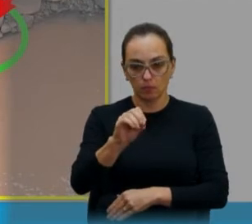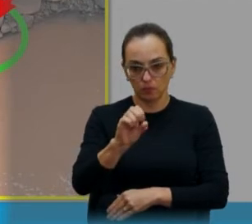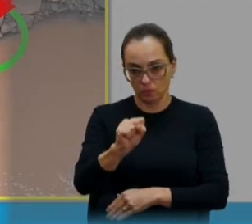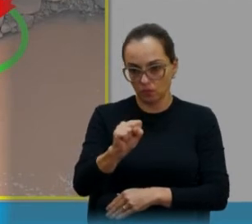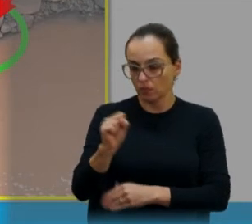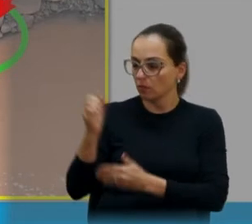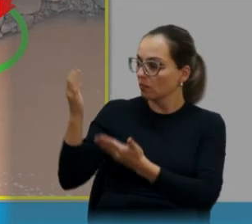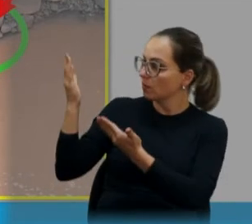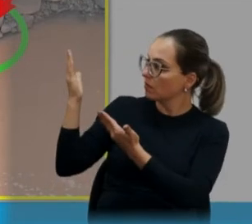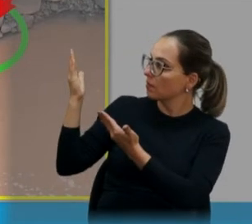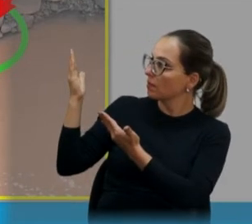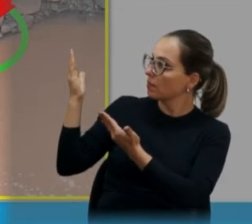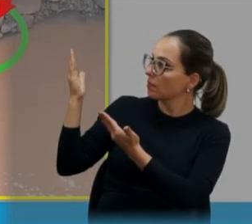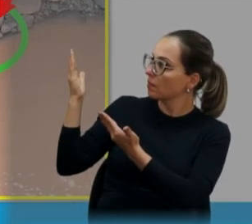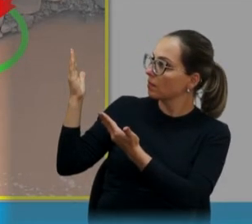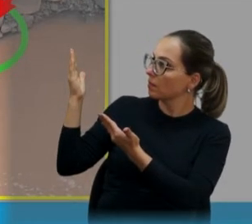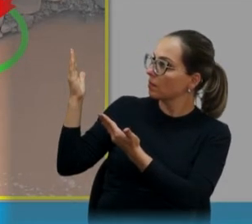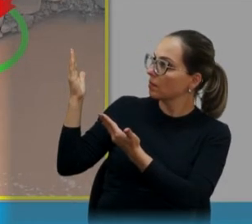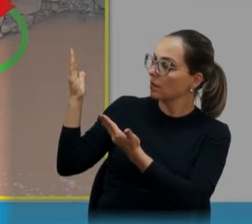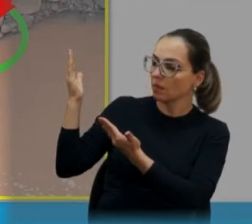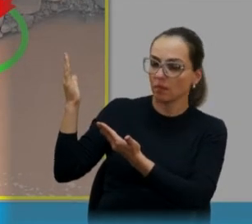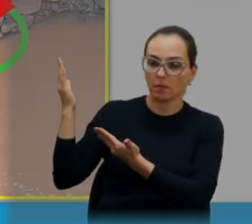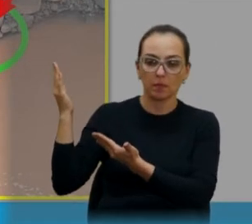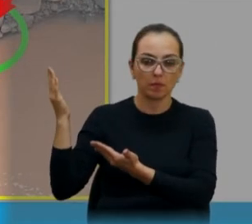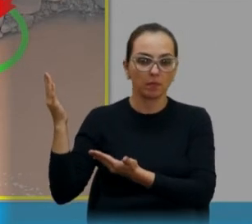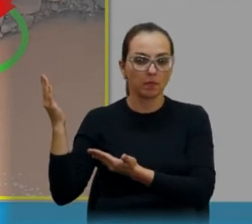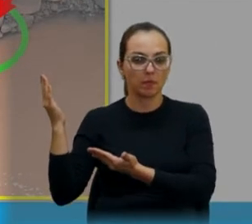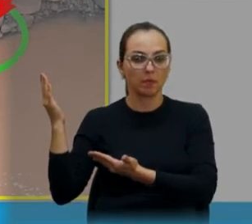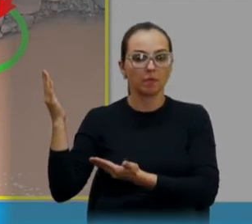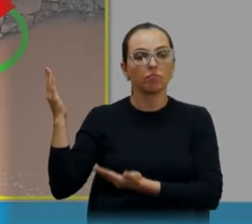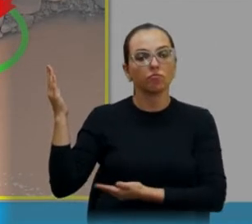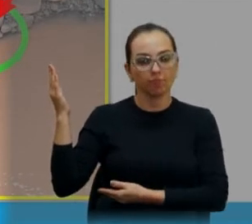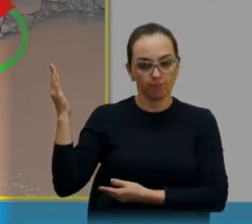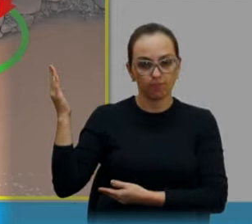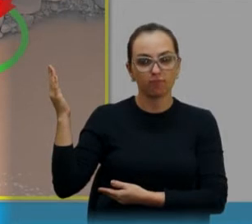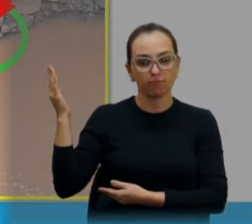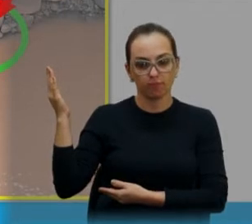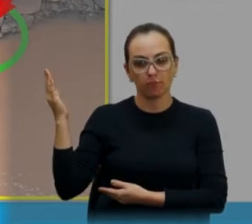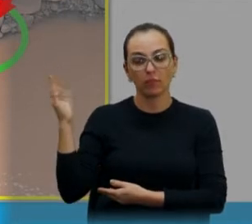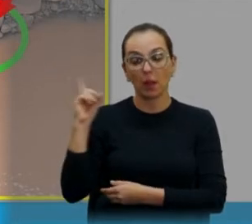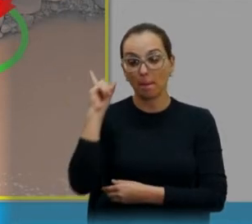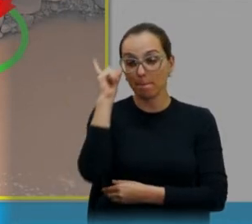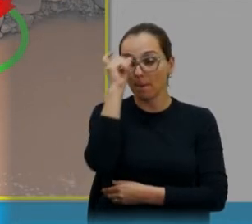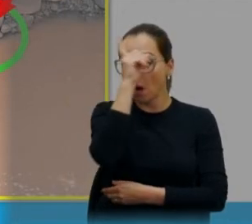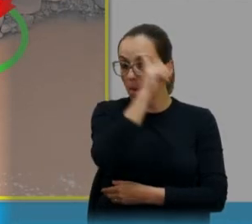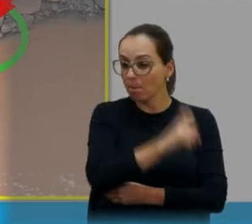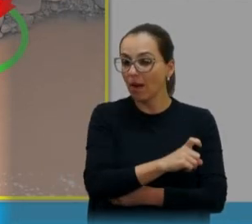muito preocupado com o que está acontecendo.